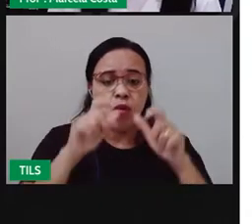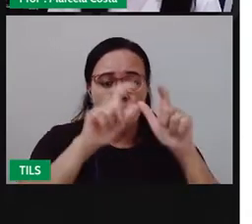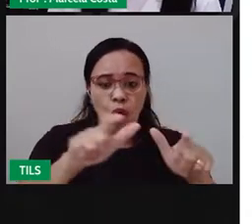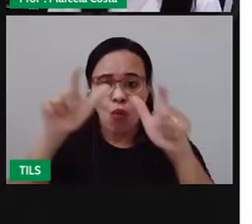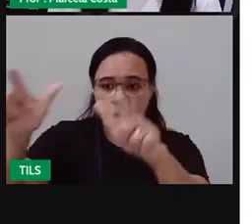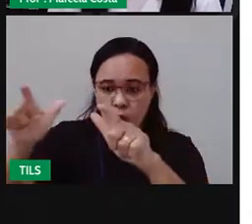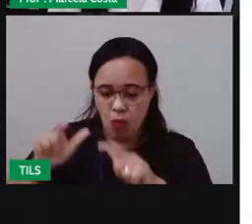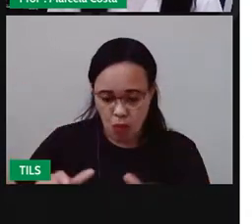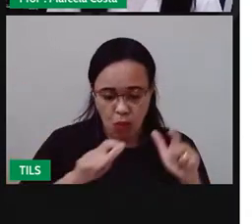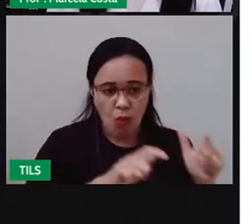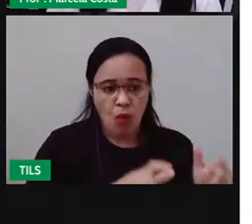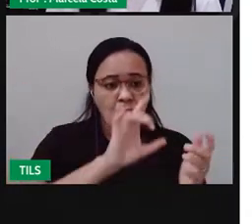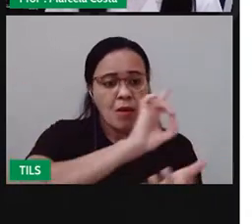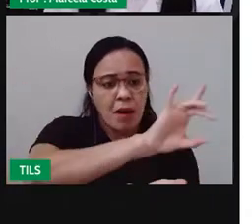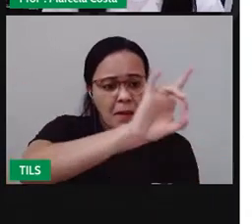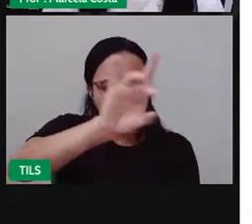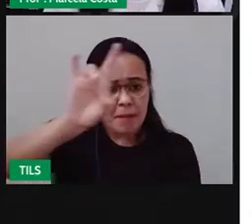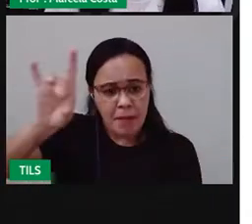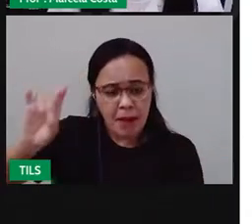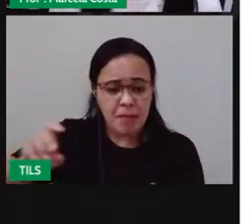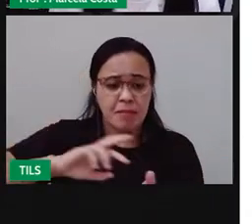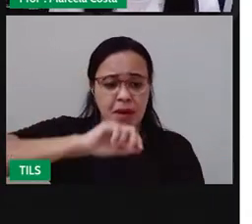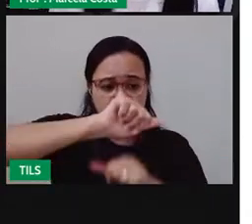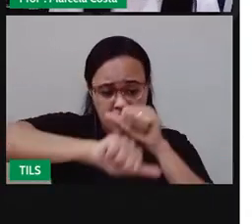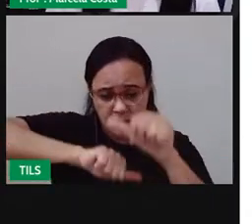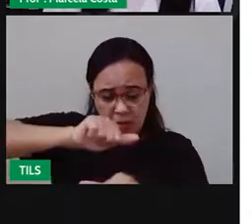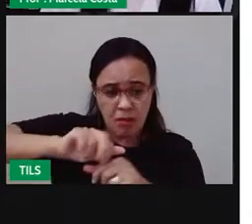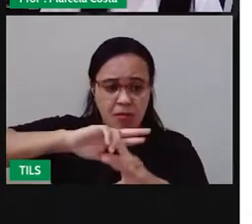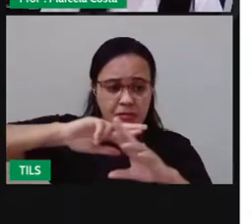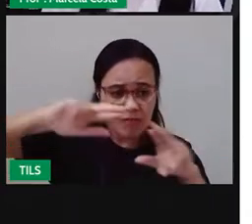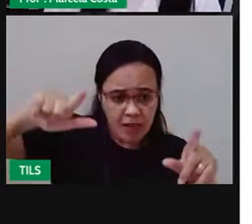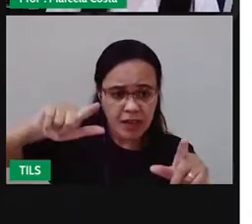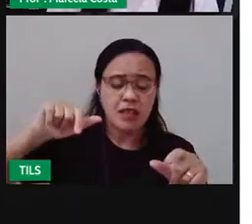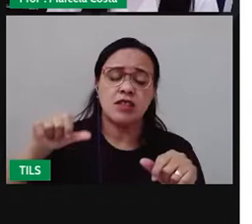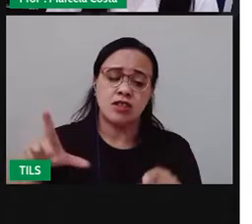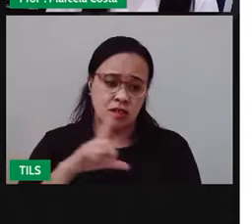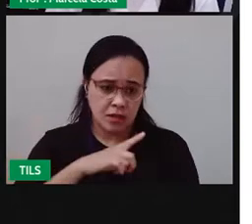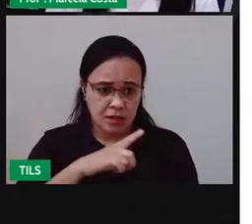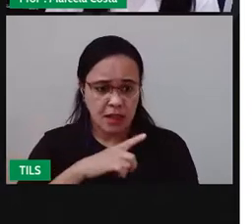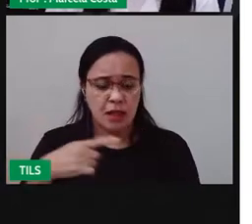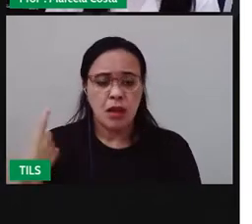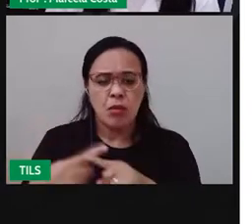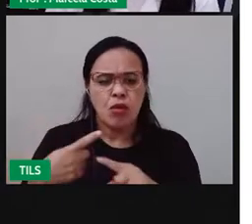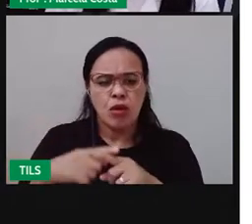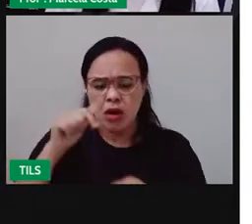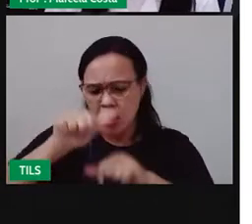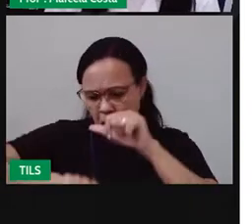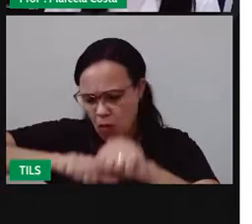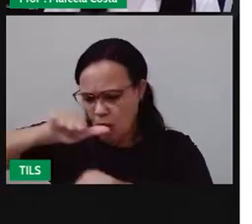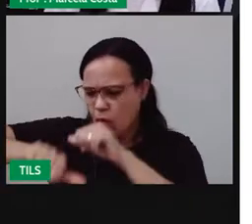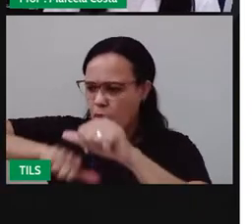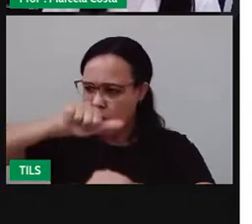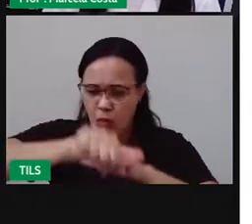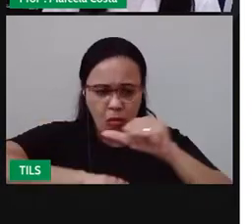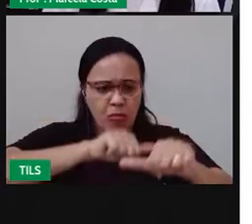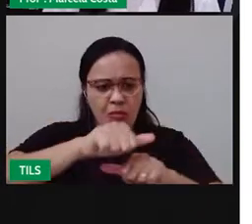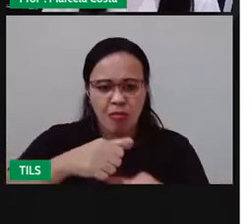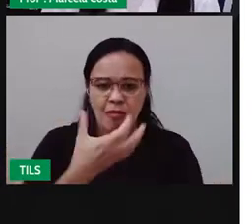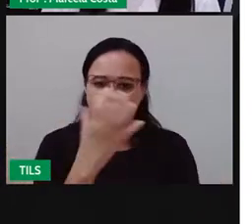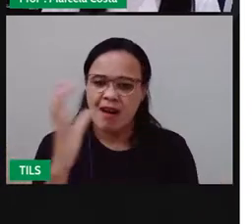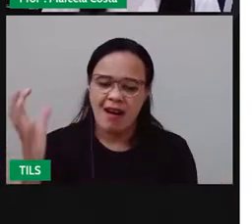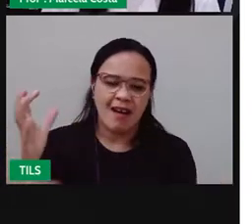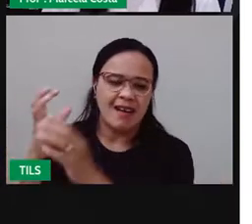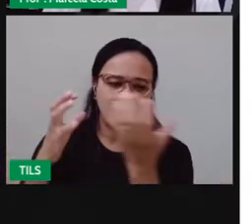em cada região, influenciando diretamente na formação da vegetação desse lugar. Vimos a lei